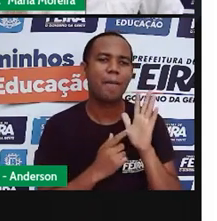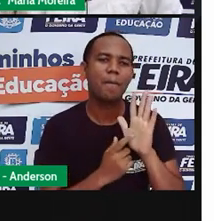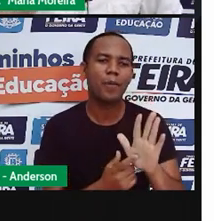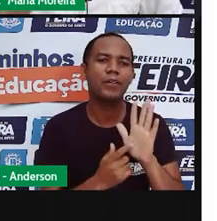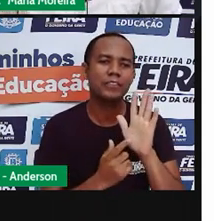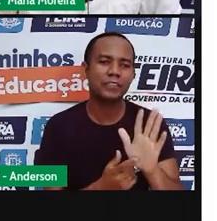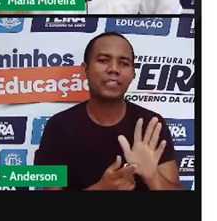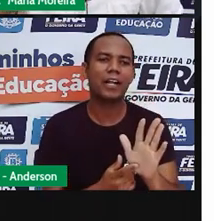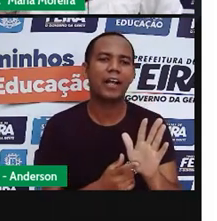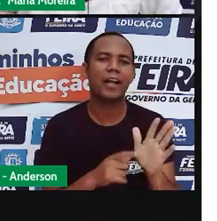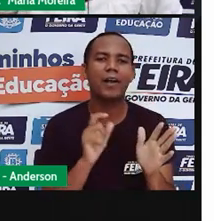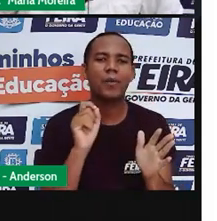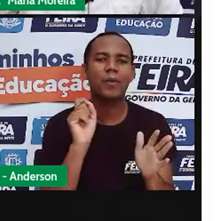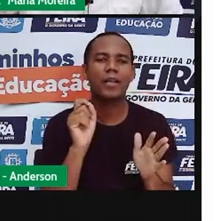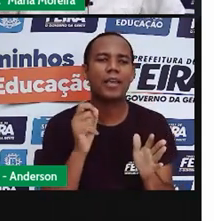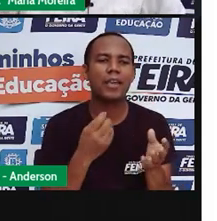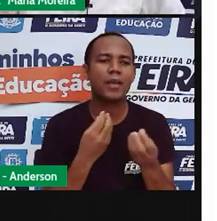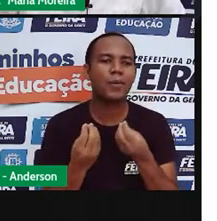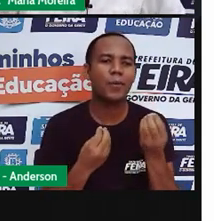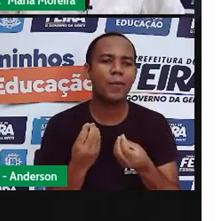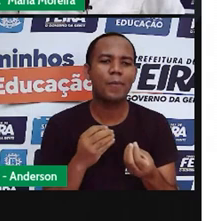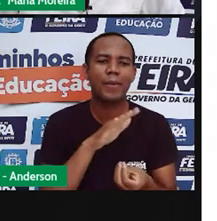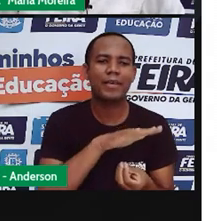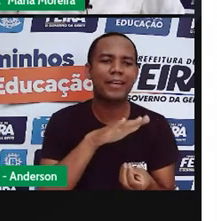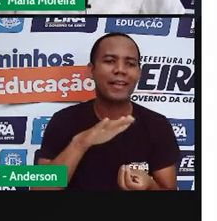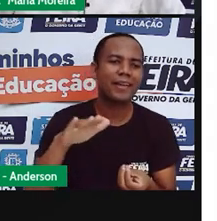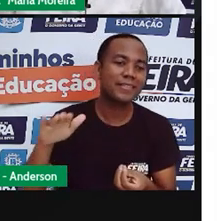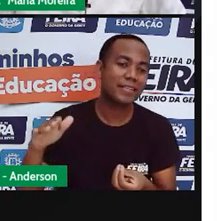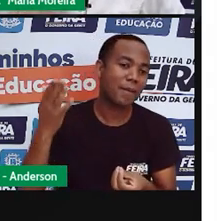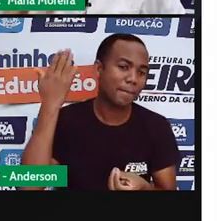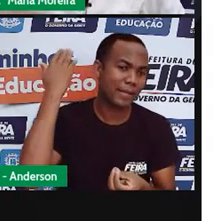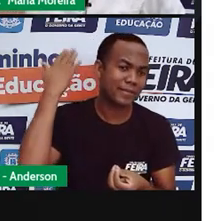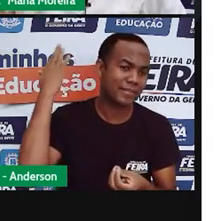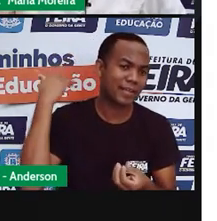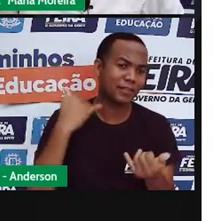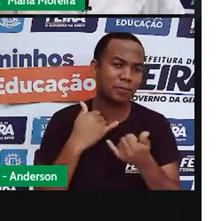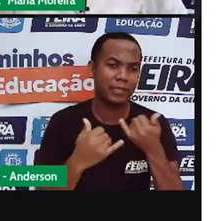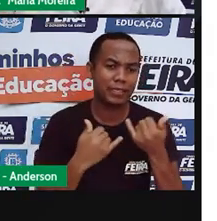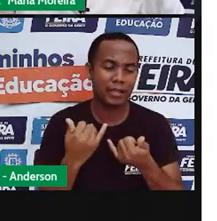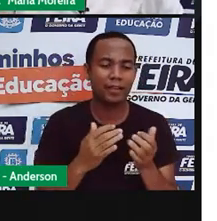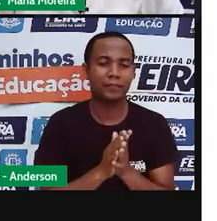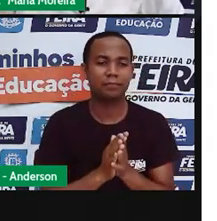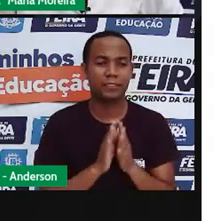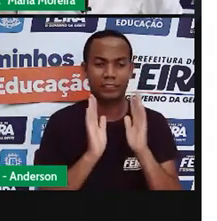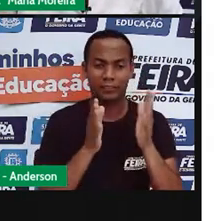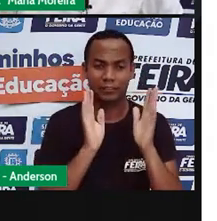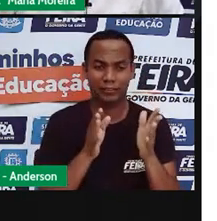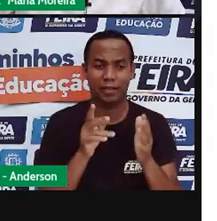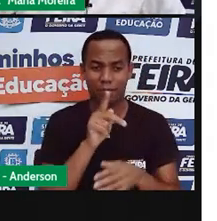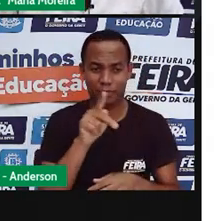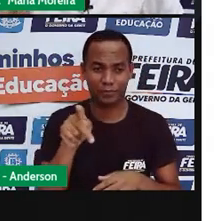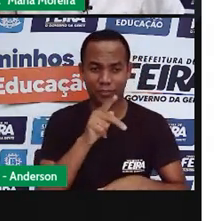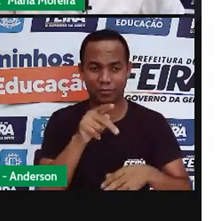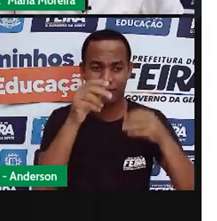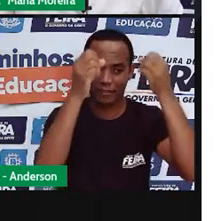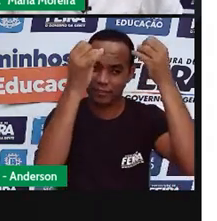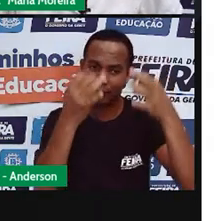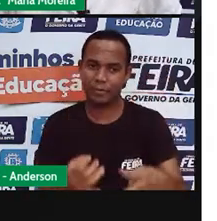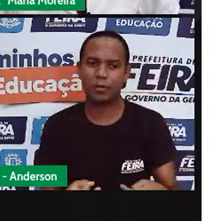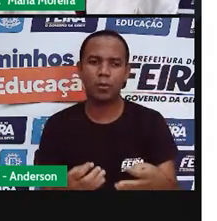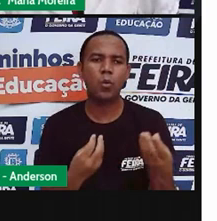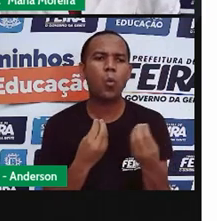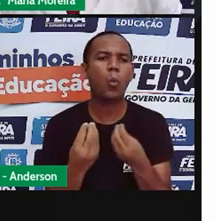justamente como as crianças de antigamente elas brincavam. Então, várias vezes a Pôr já falou aqui durante essa semana sobre essas